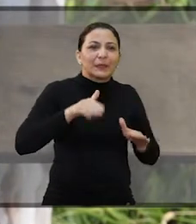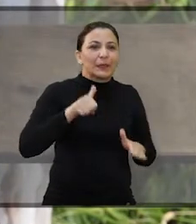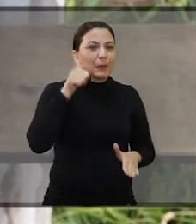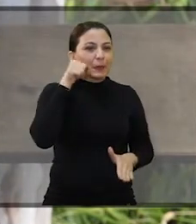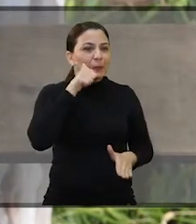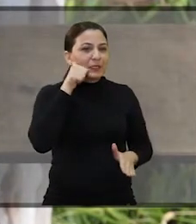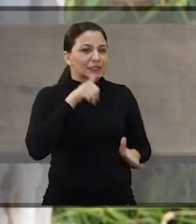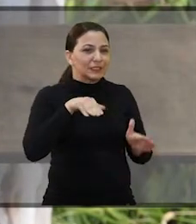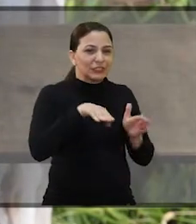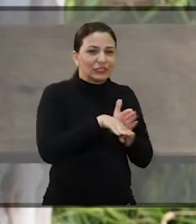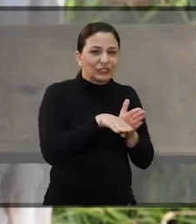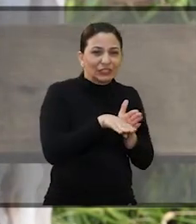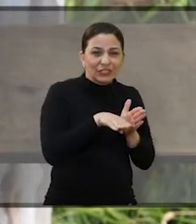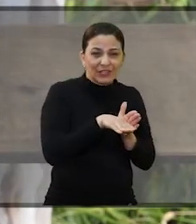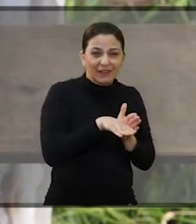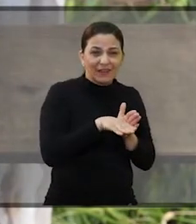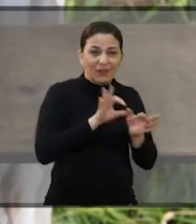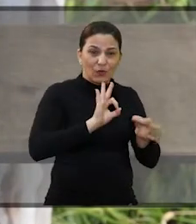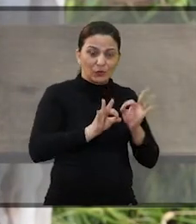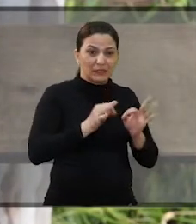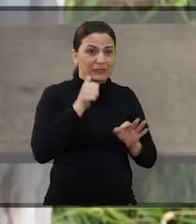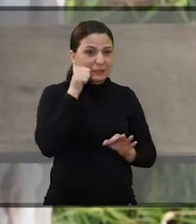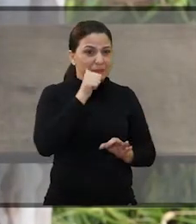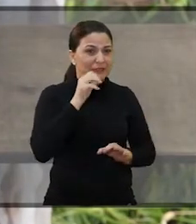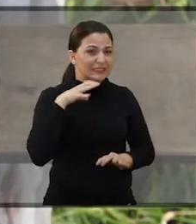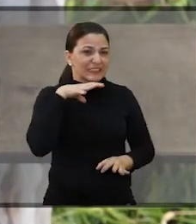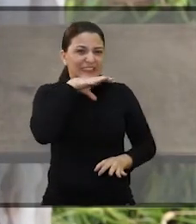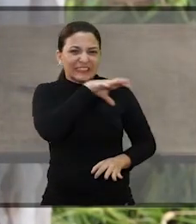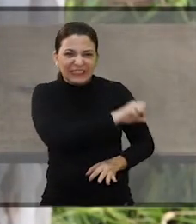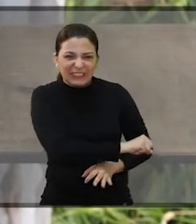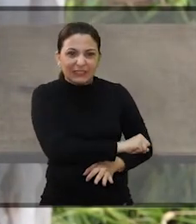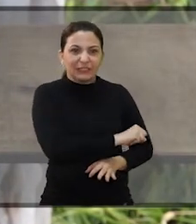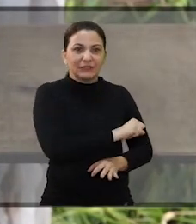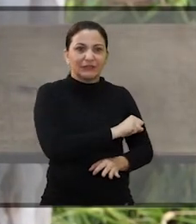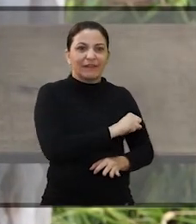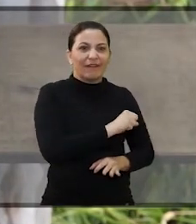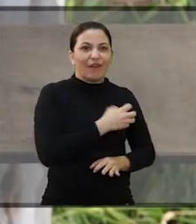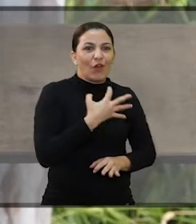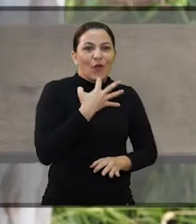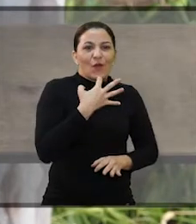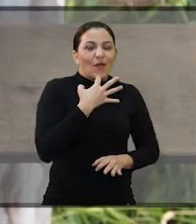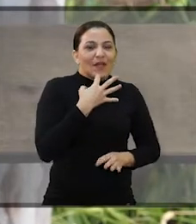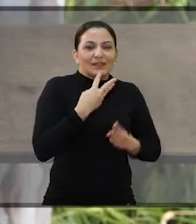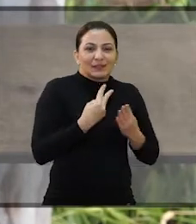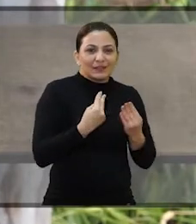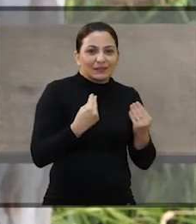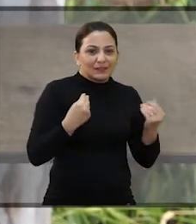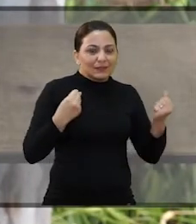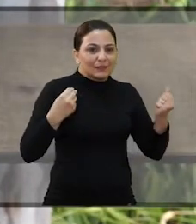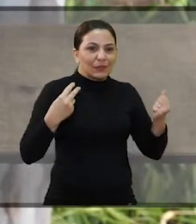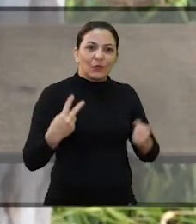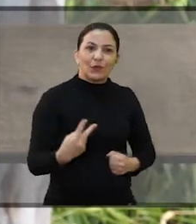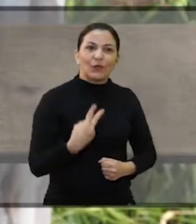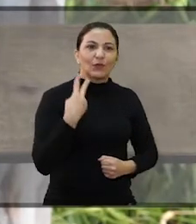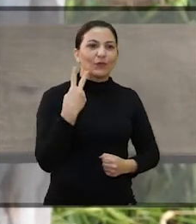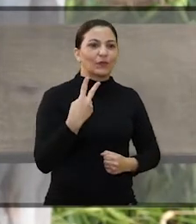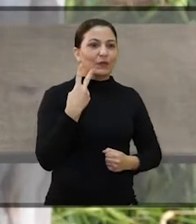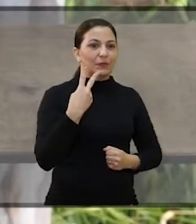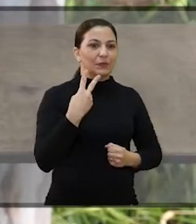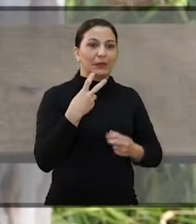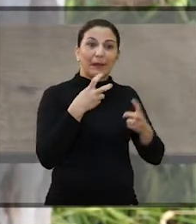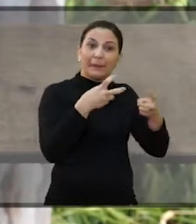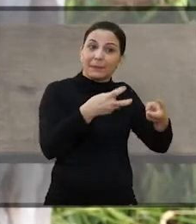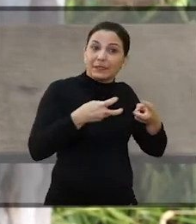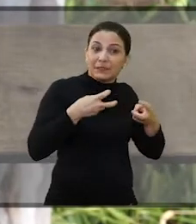umas com as outras, né? Porque muitas vezes as meninas chegam aqui um pouquinho agressivas, né? Porque não conhece o outro lado.